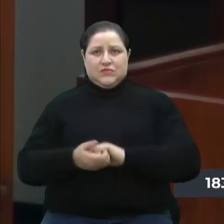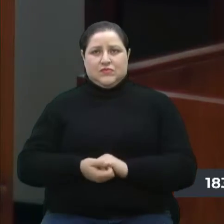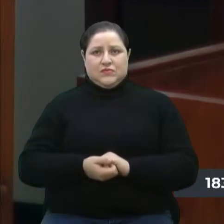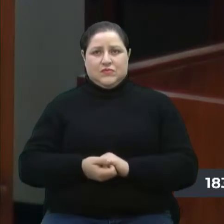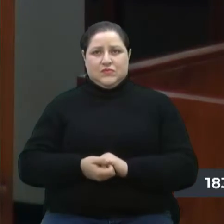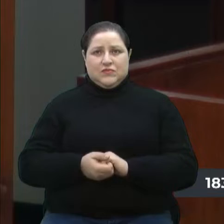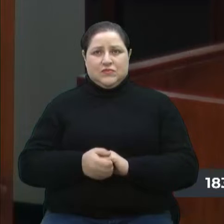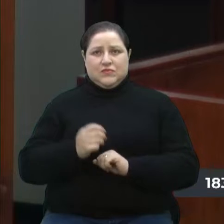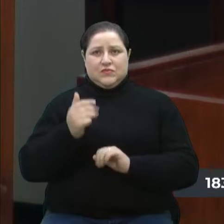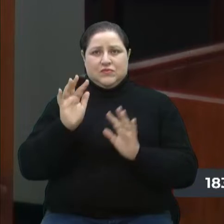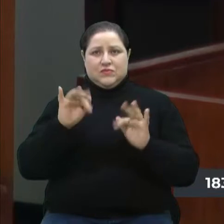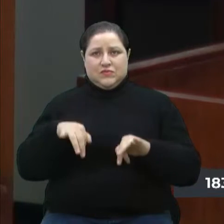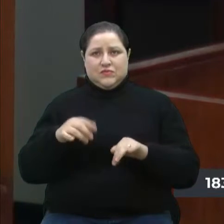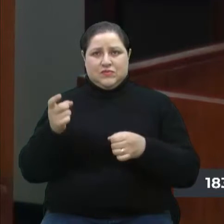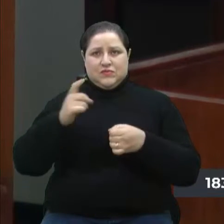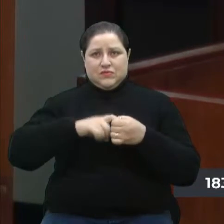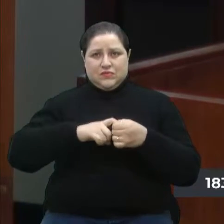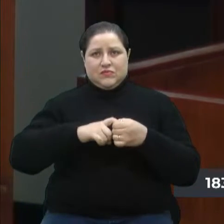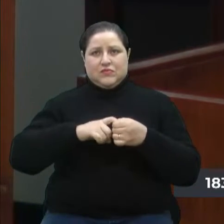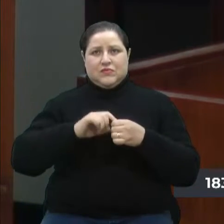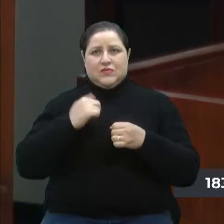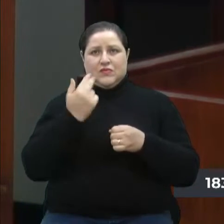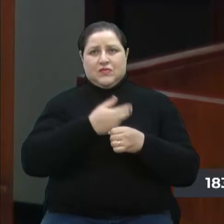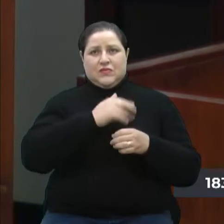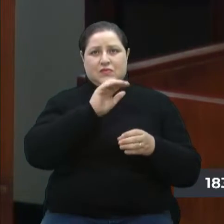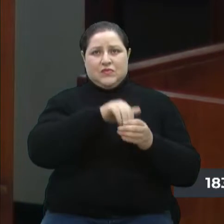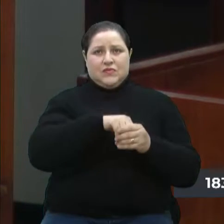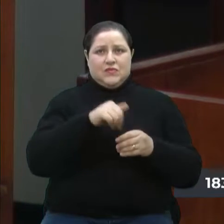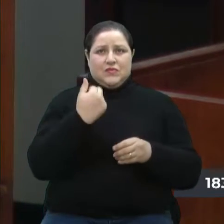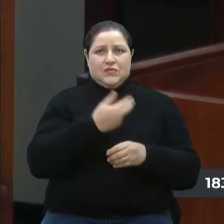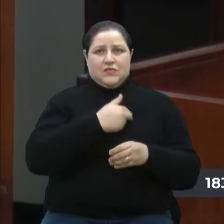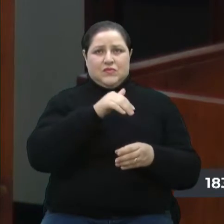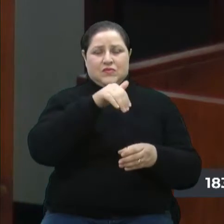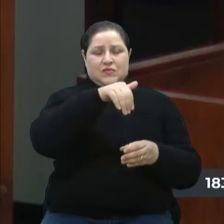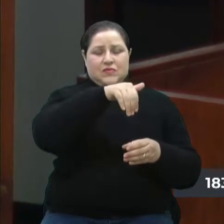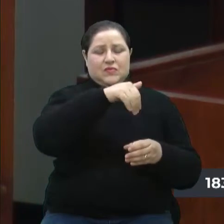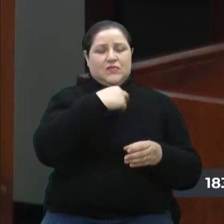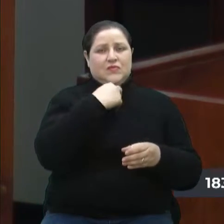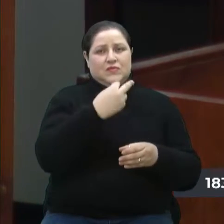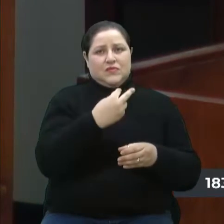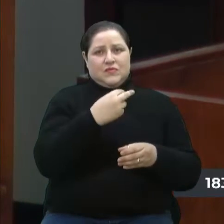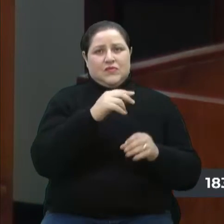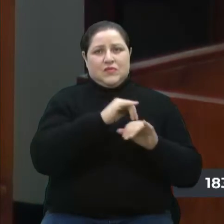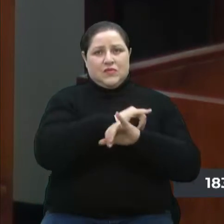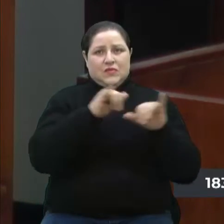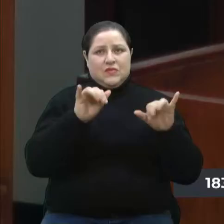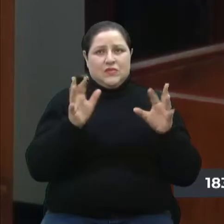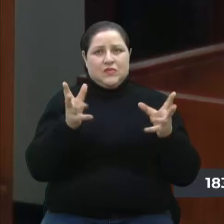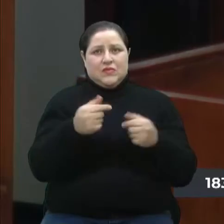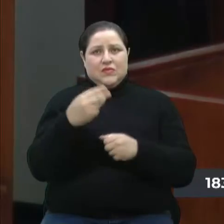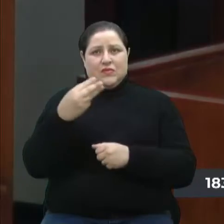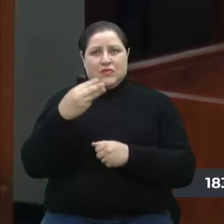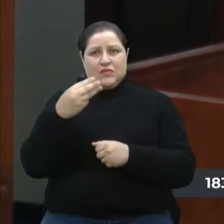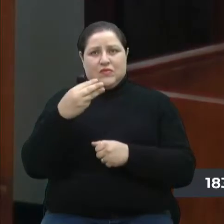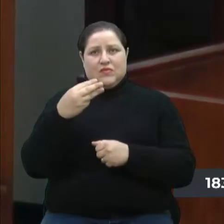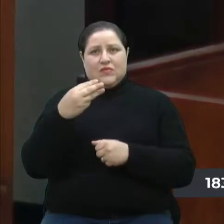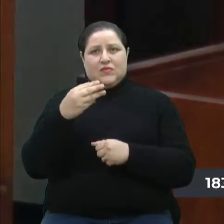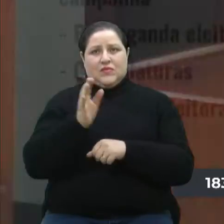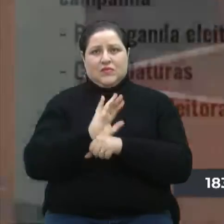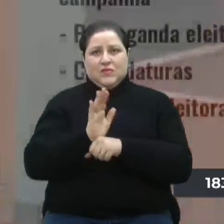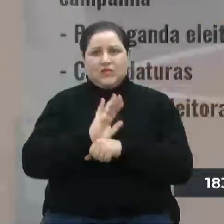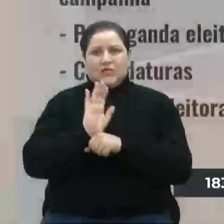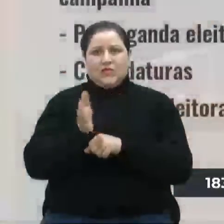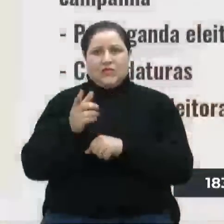Para finalizar, então, eu volto lá para o nosso Voto Nossa Voz, e aí esse é para alertar a todos que o terceiro módulo de vídeos